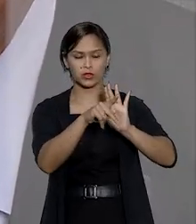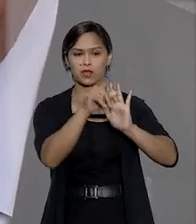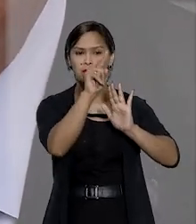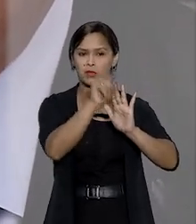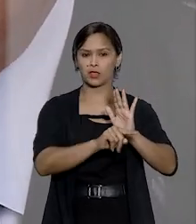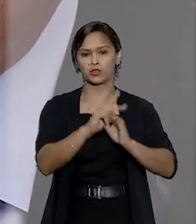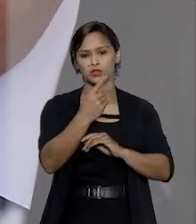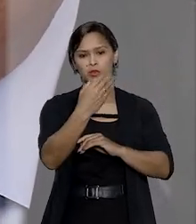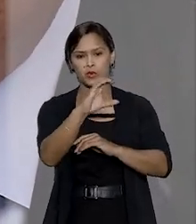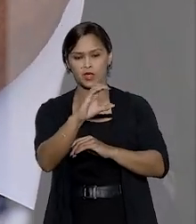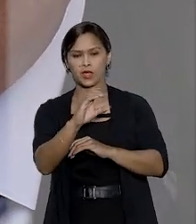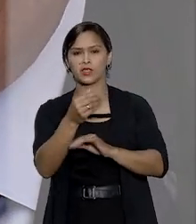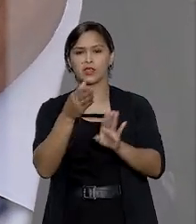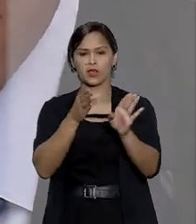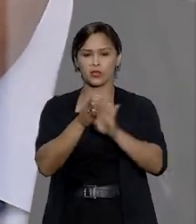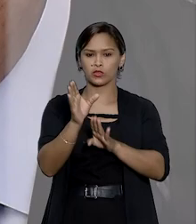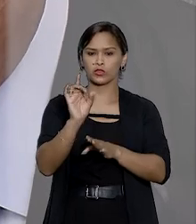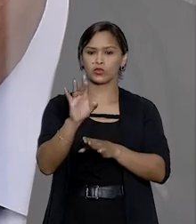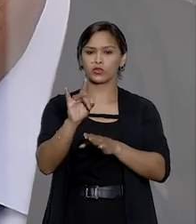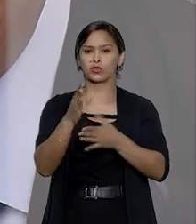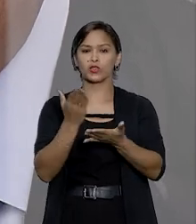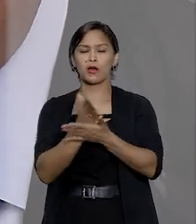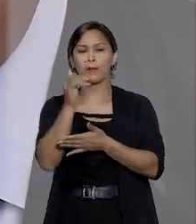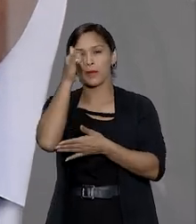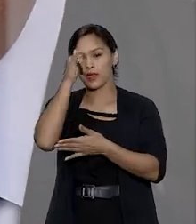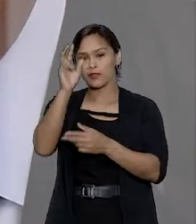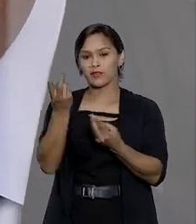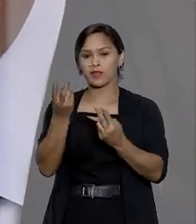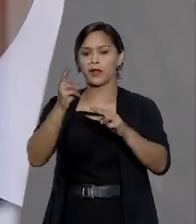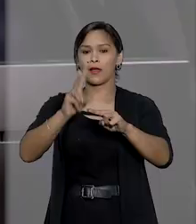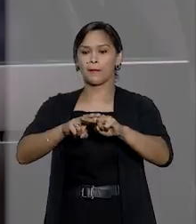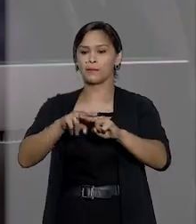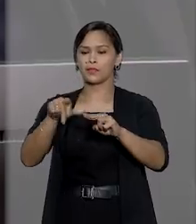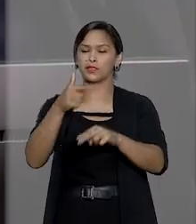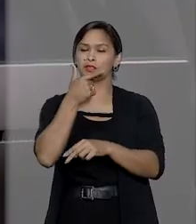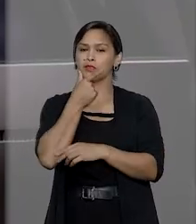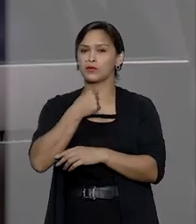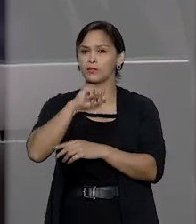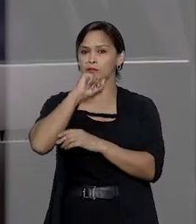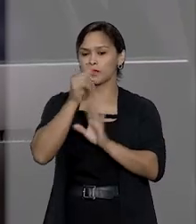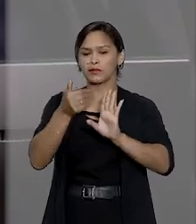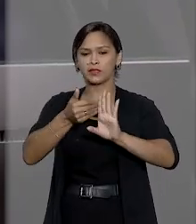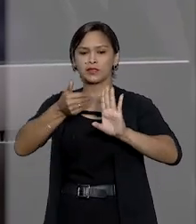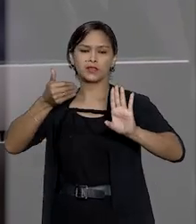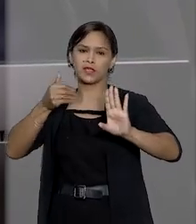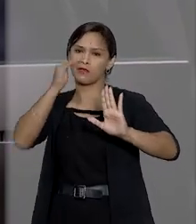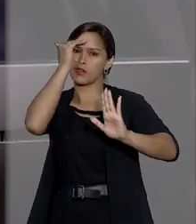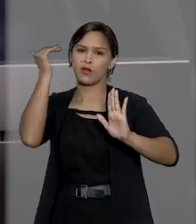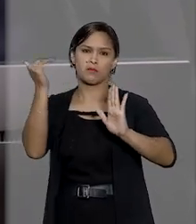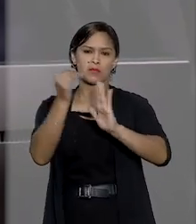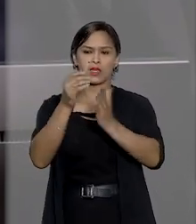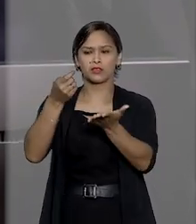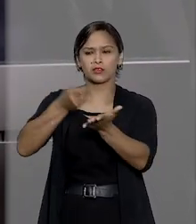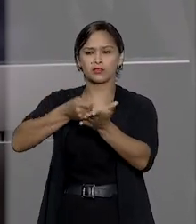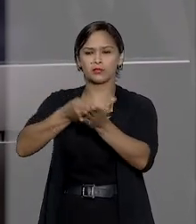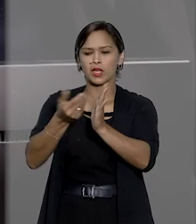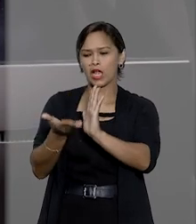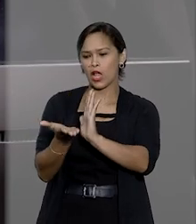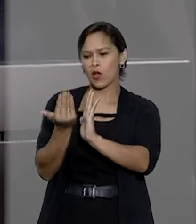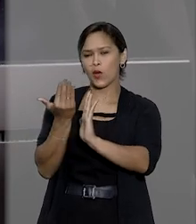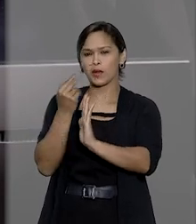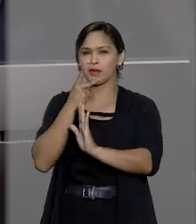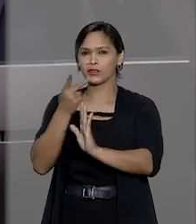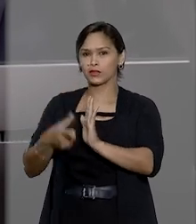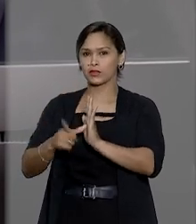Corpus deve ser concedido somente para evitar a prisão civil do pai, sem afastar a obrigação dele de pagar os alimentos